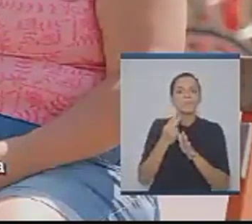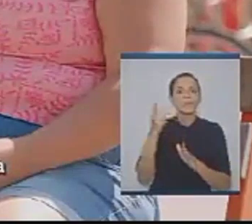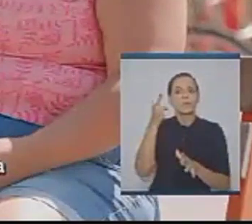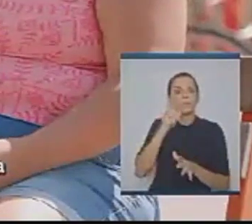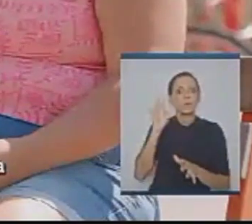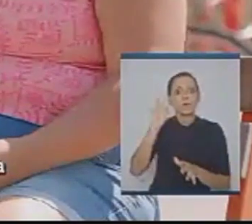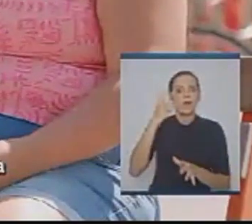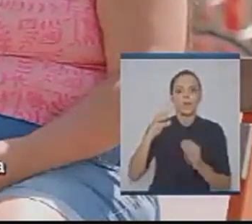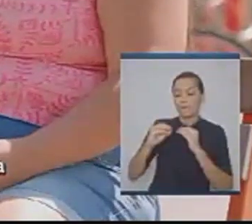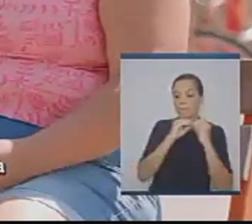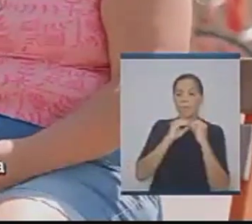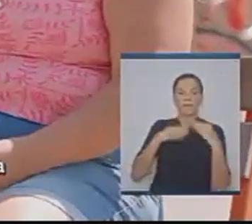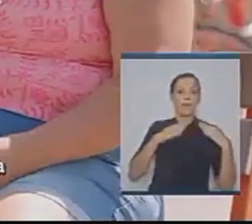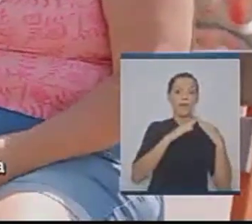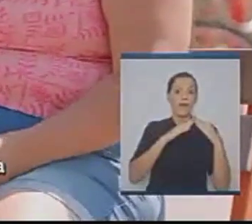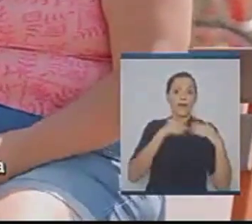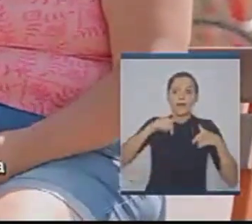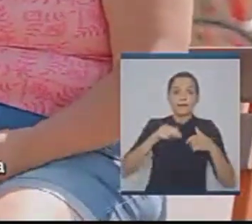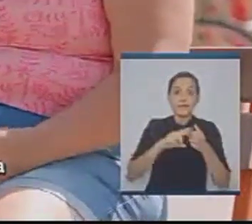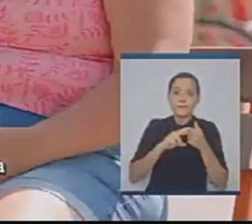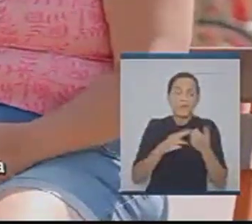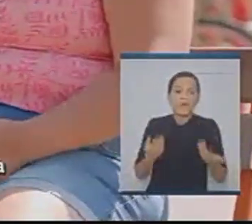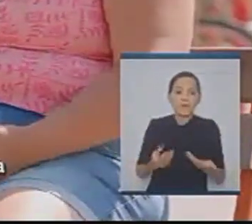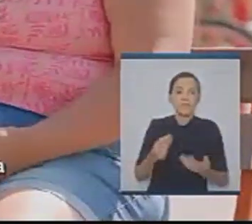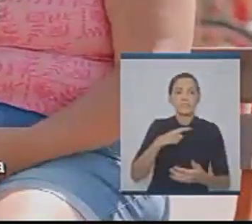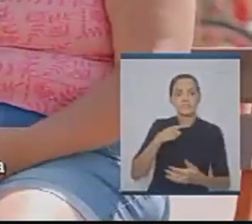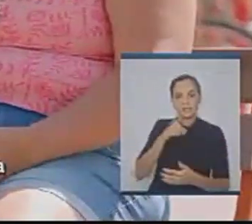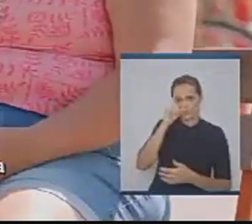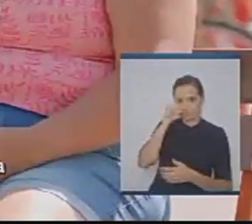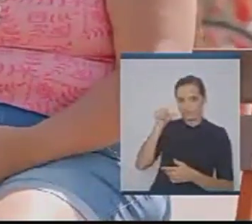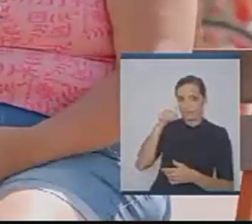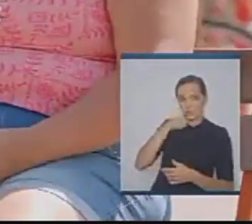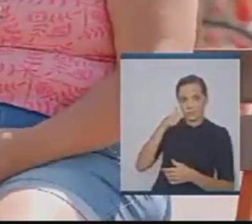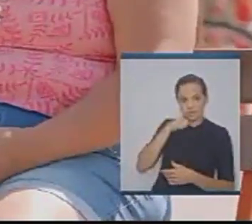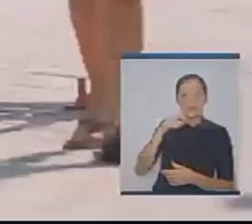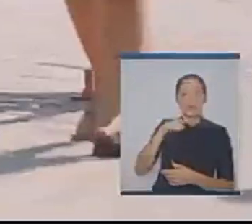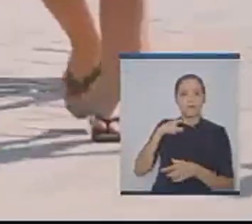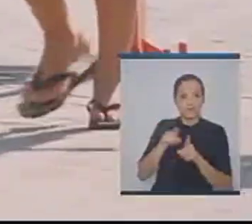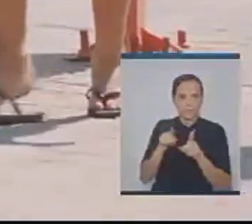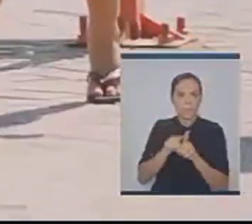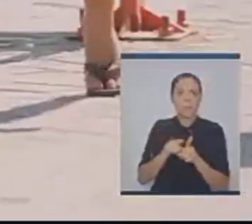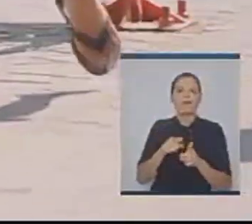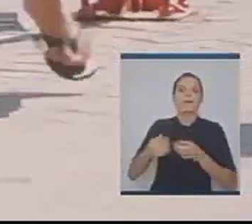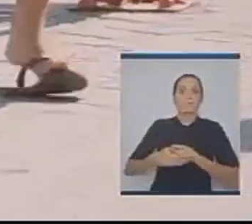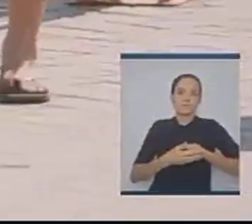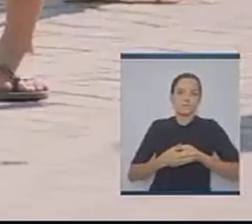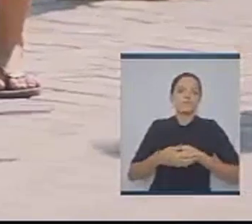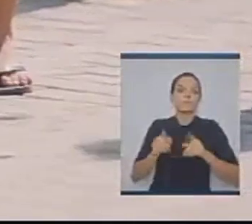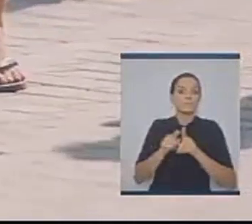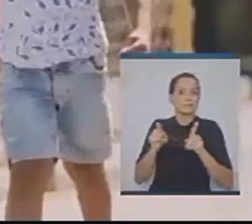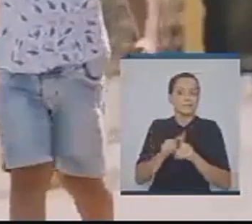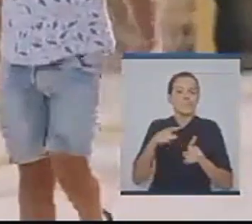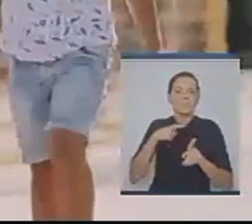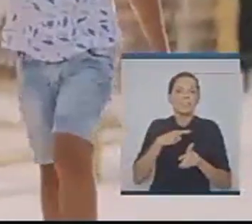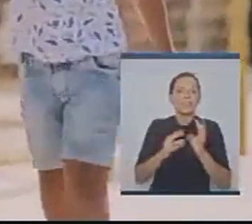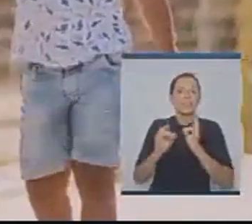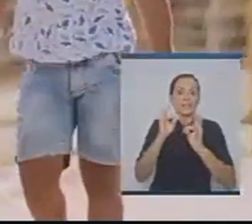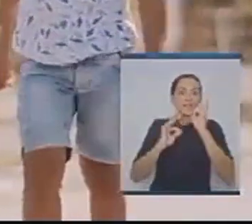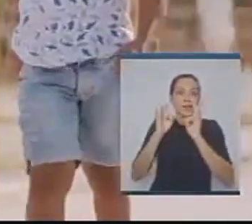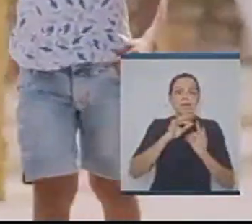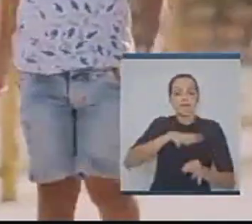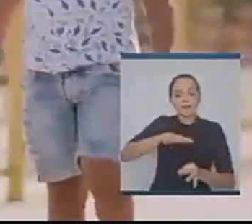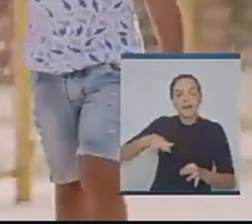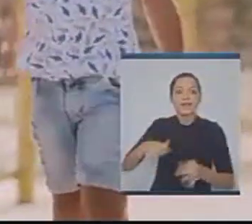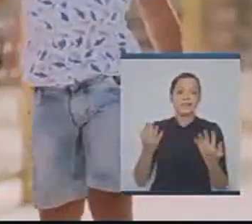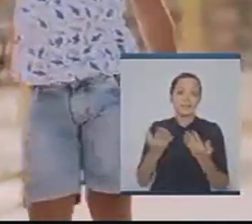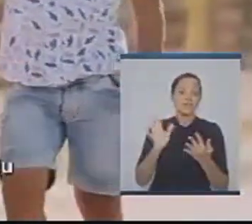fazendo, tem a maternidade. A clínica de reabilitação para as crianças agora tem. E neuro não tinha, e hoje em dia tem